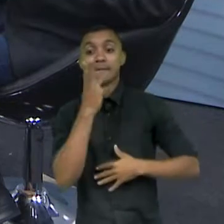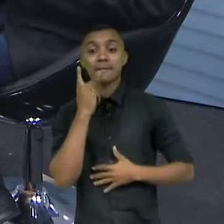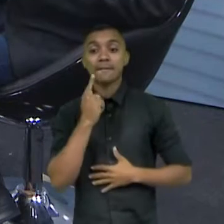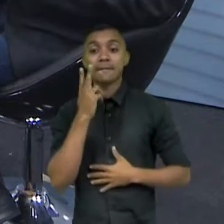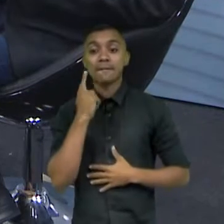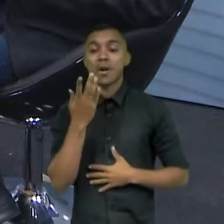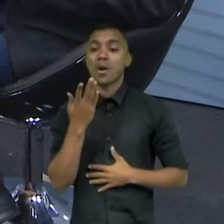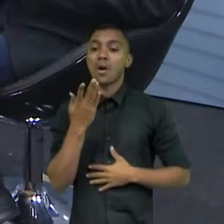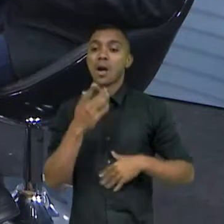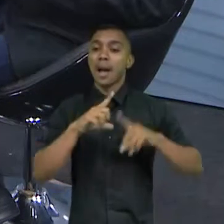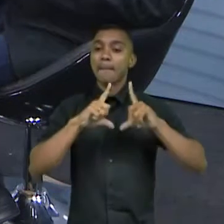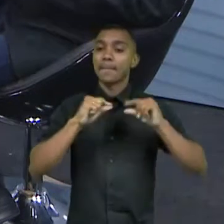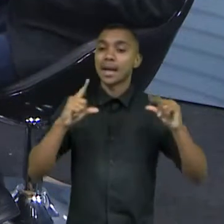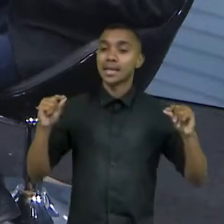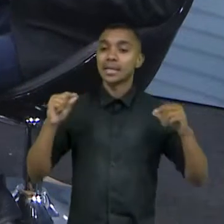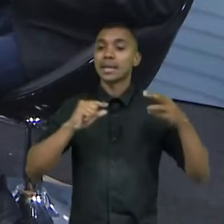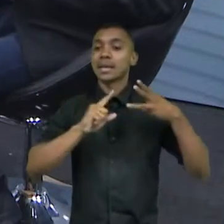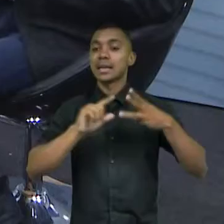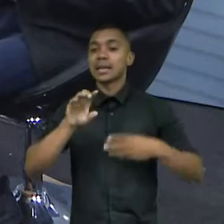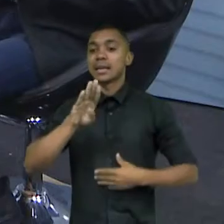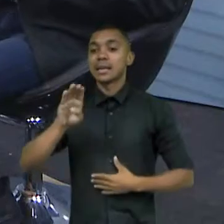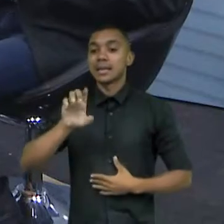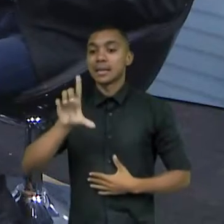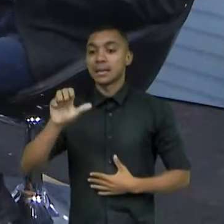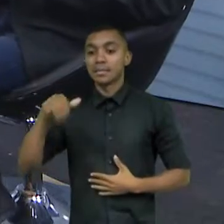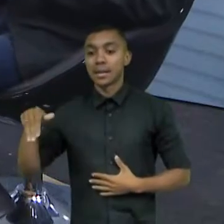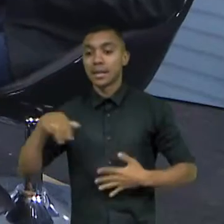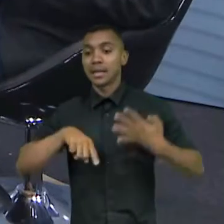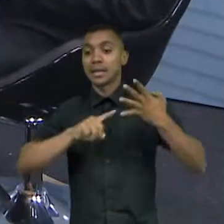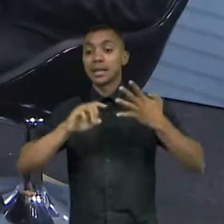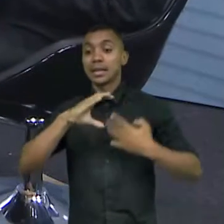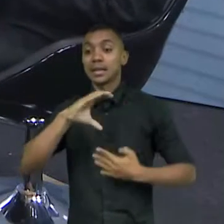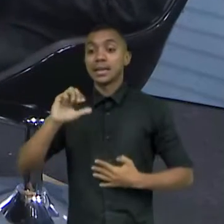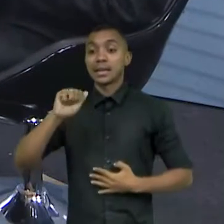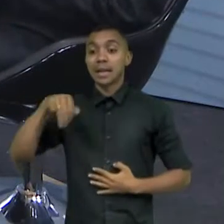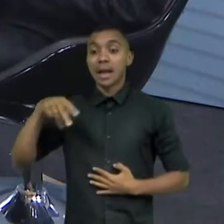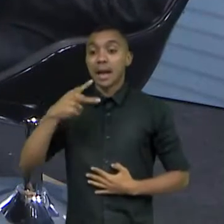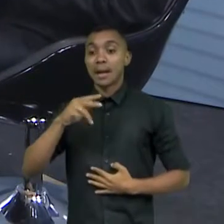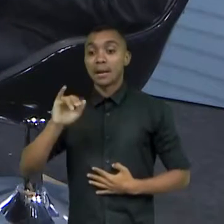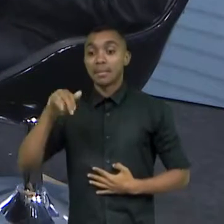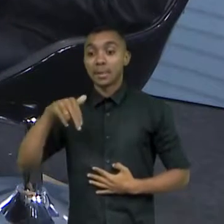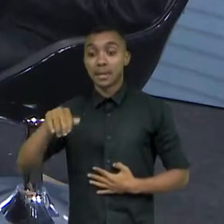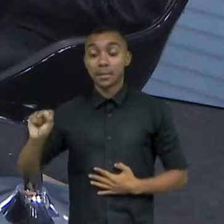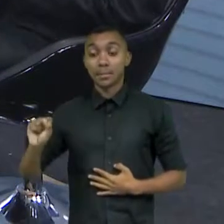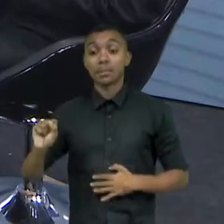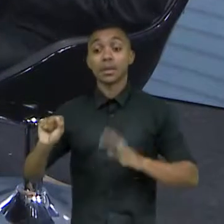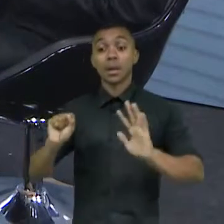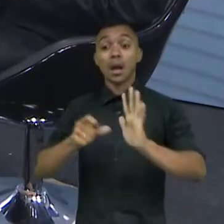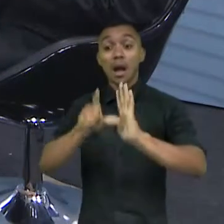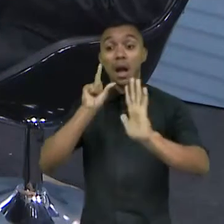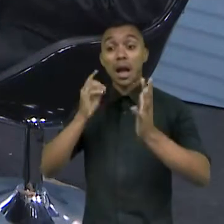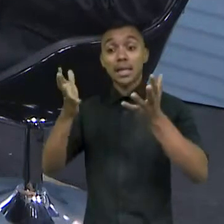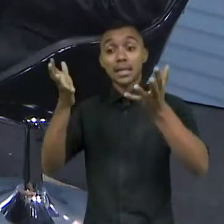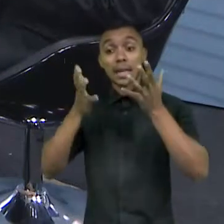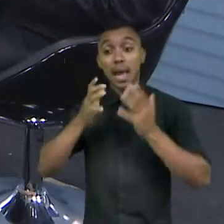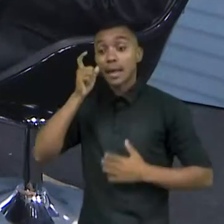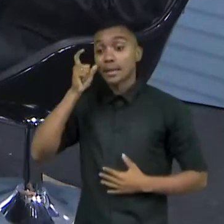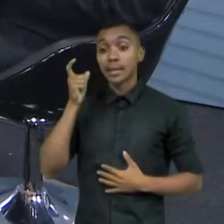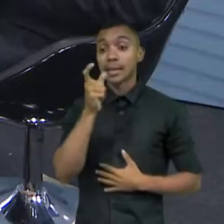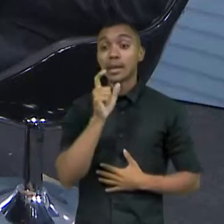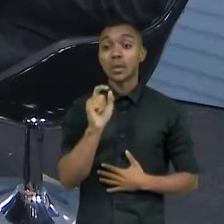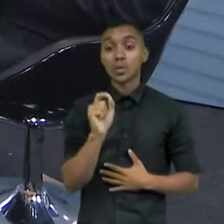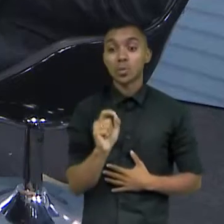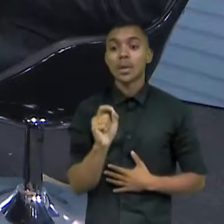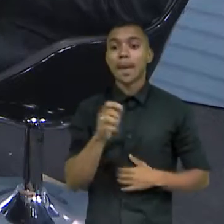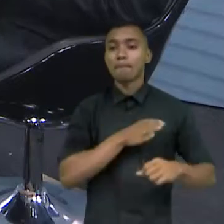Brasília, Porto Alegre, Belém, Campinas e Pará, Naguabia. A ideia originalmente era que a gente pudesse operar